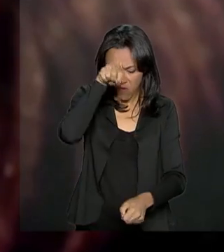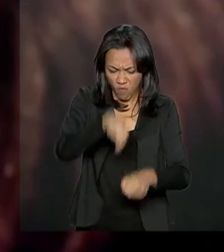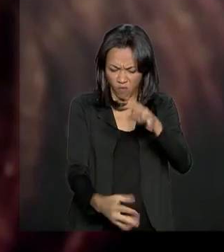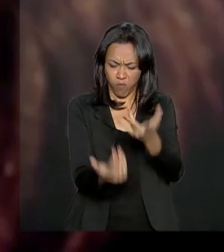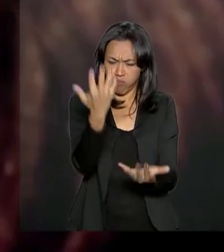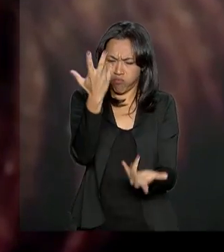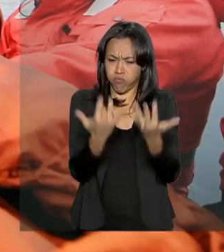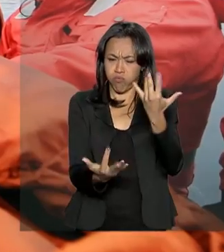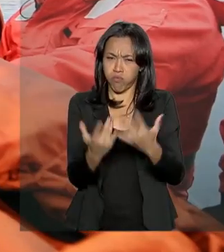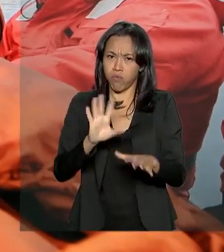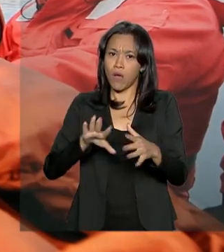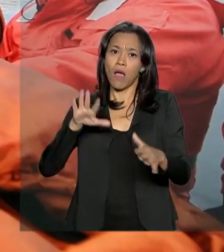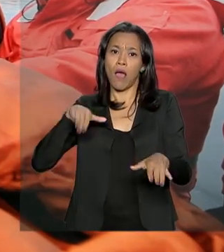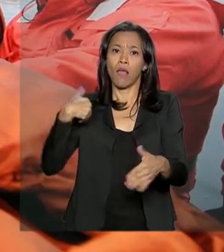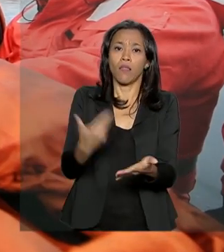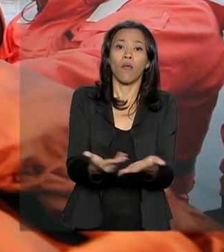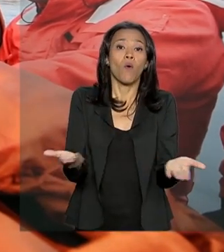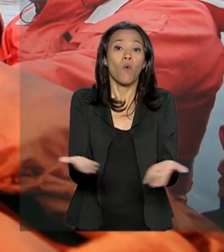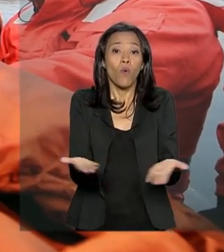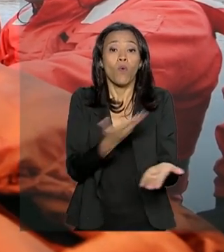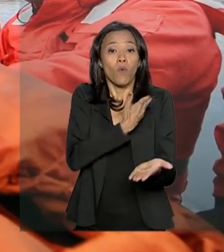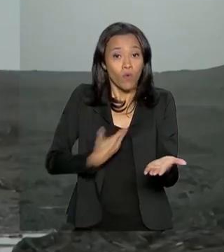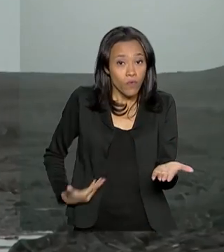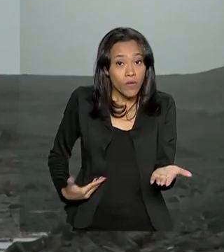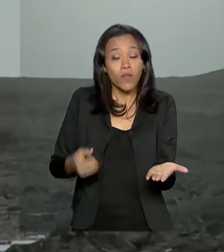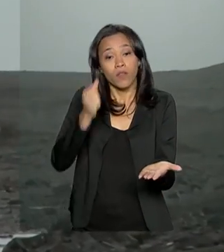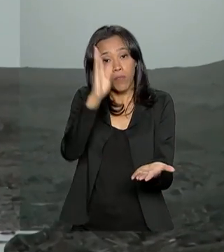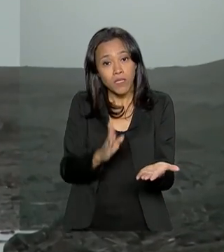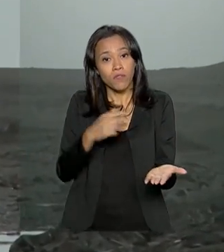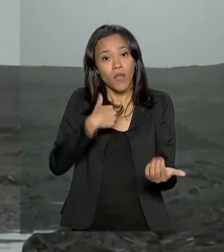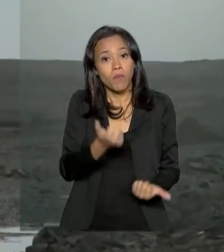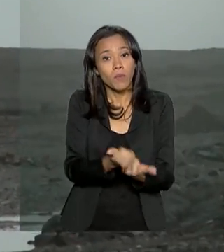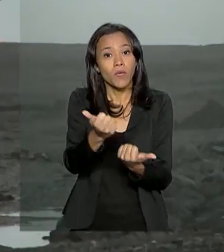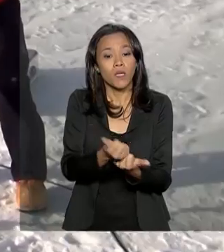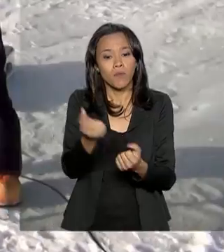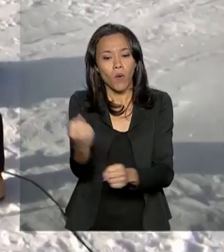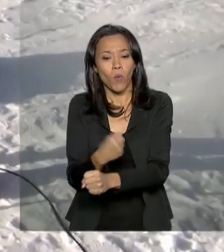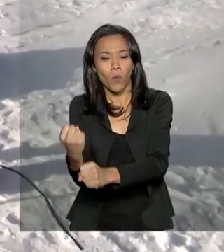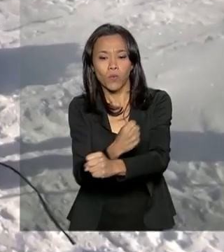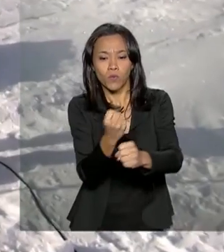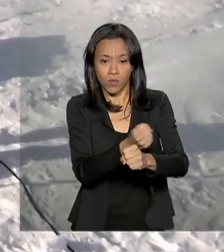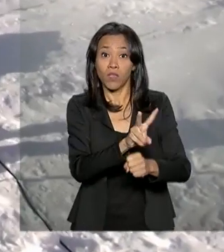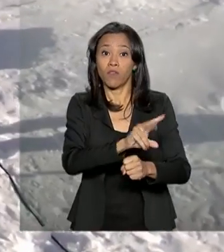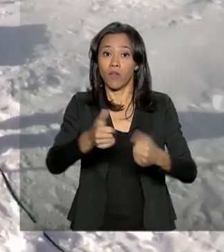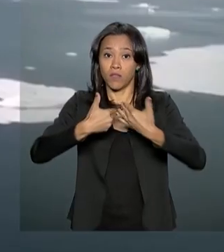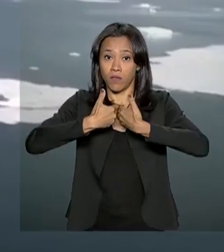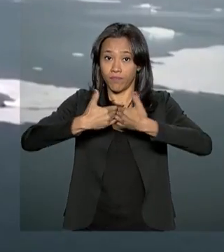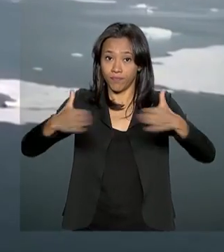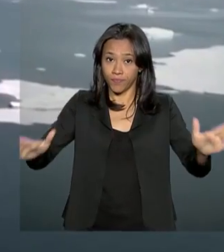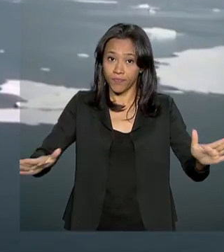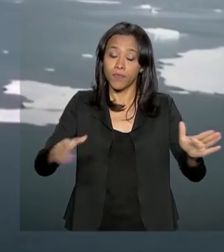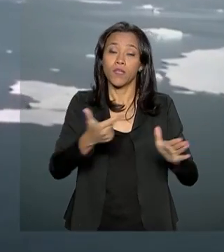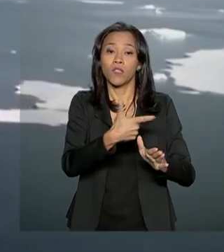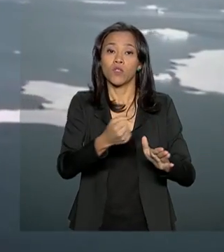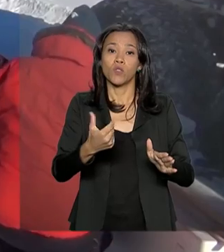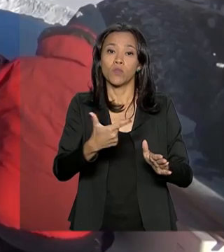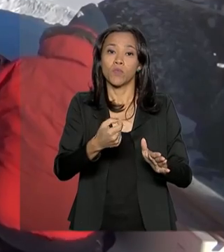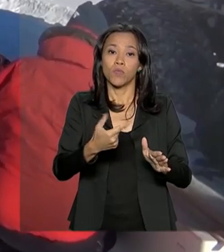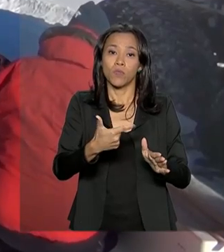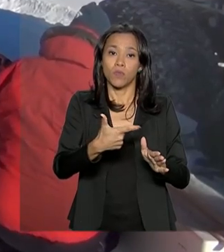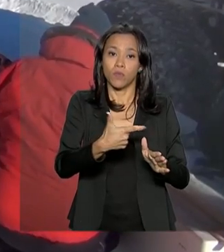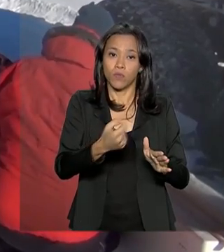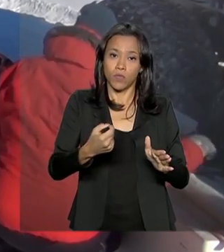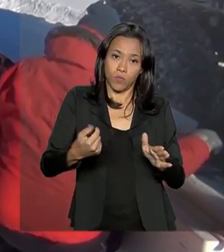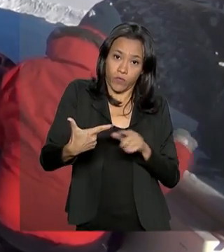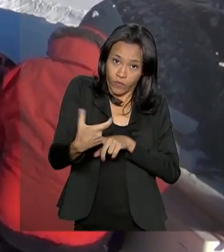brasileiro vem reconstruindo a estrutura, que será reinaugurada em 2020. Os investimentos são